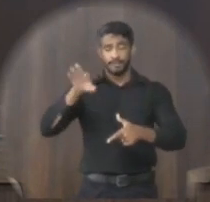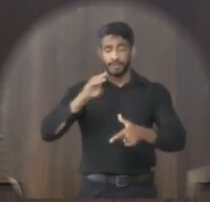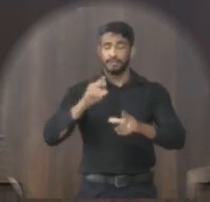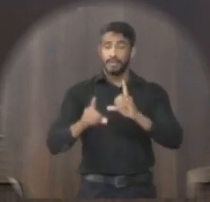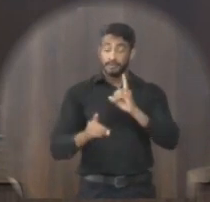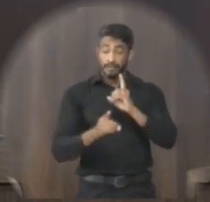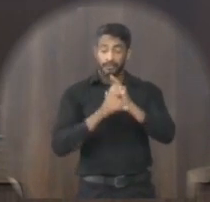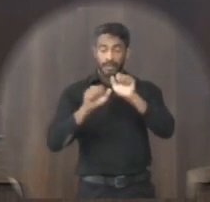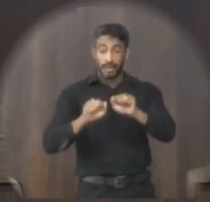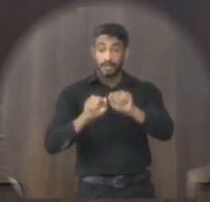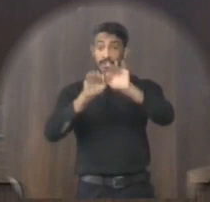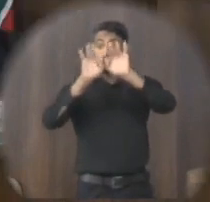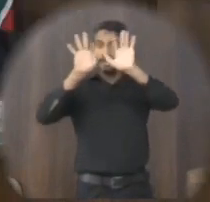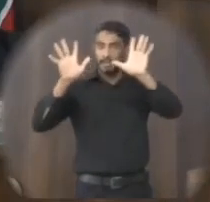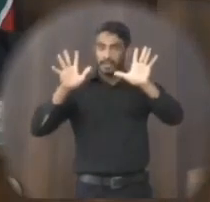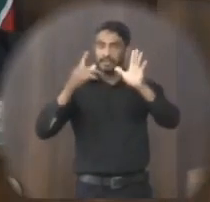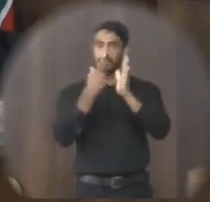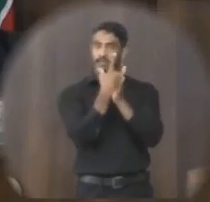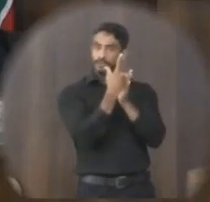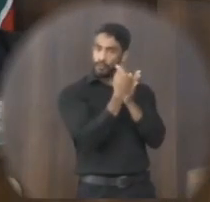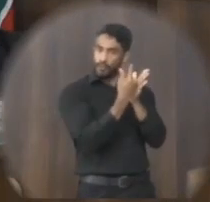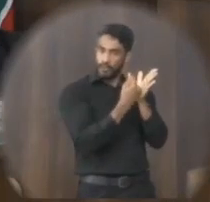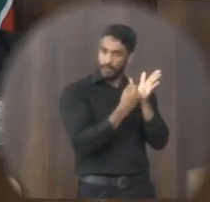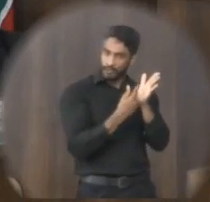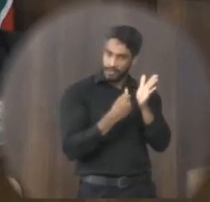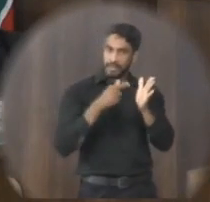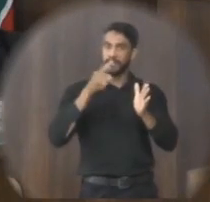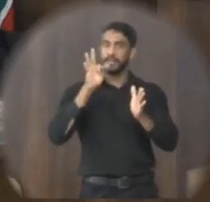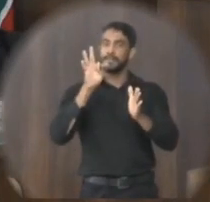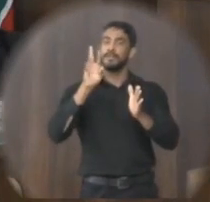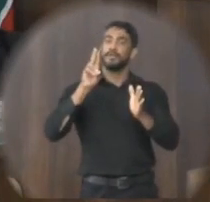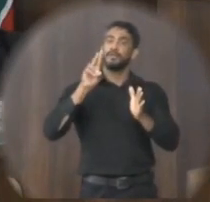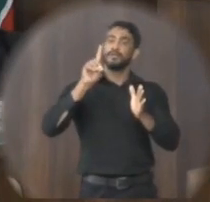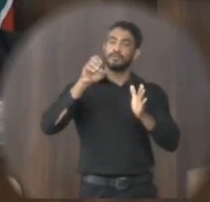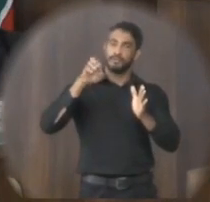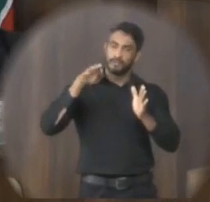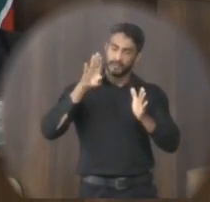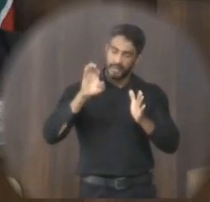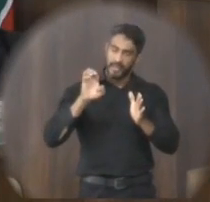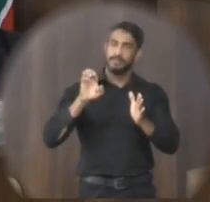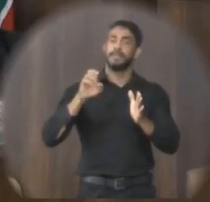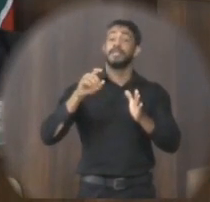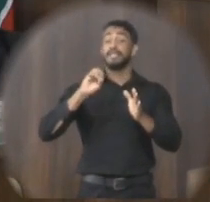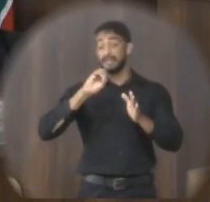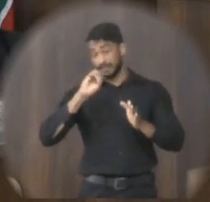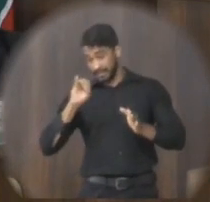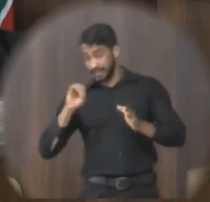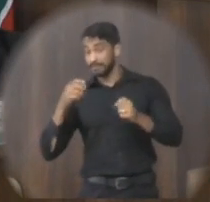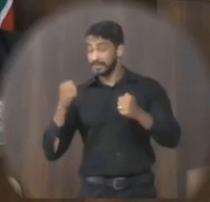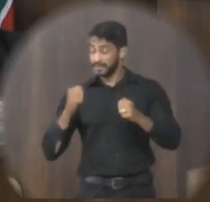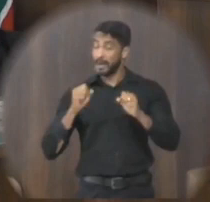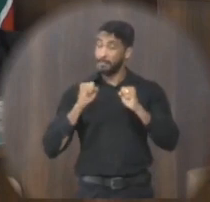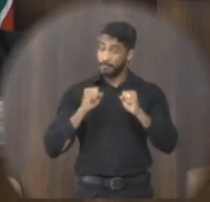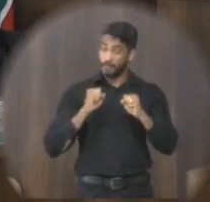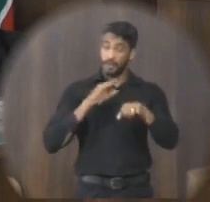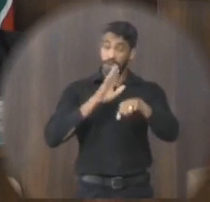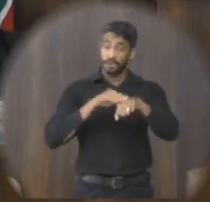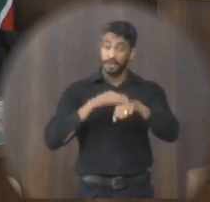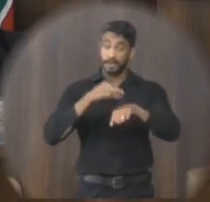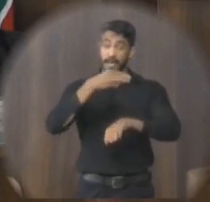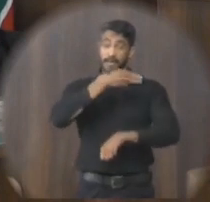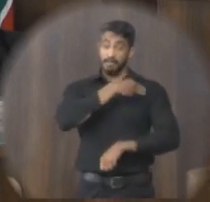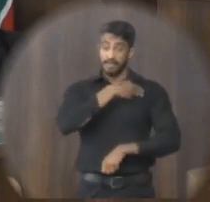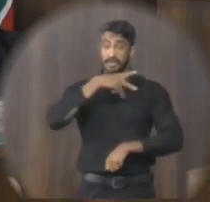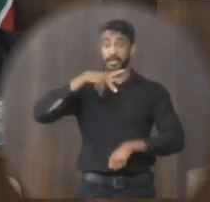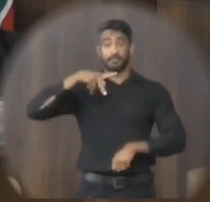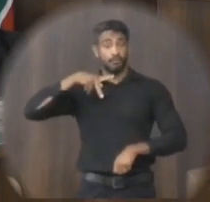esclarecimento sobre o orçamento do fundeb ao conselho municipal do fundeb e se for o caso poderão acionar o ministério público e